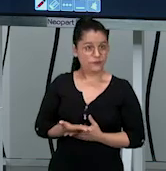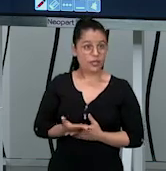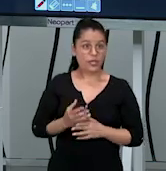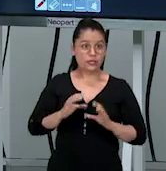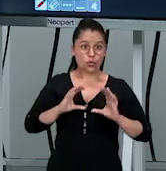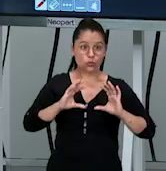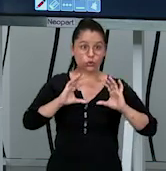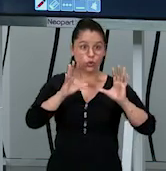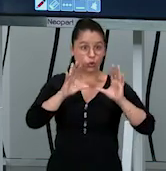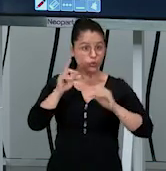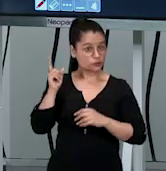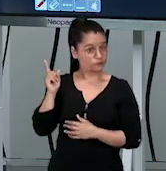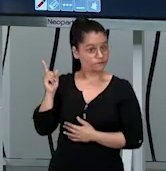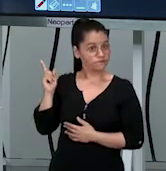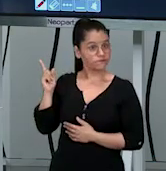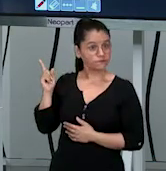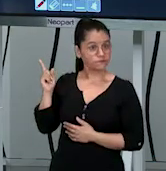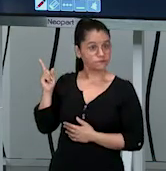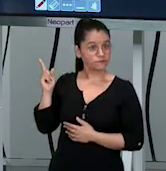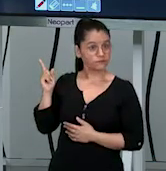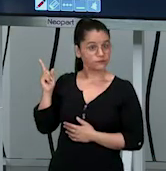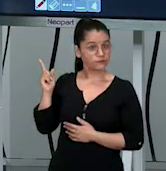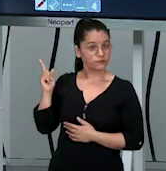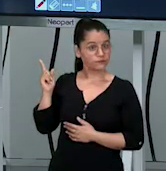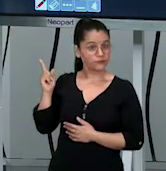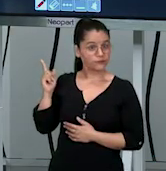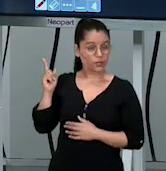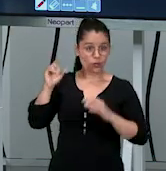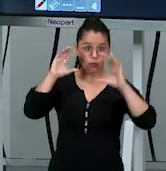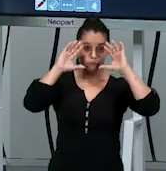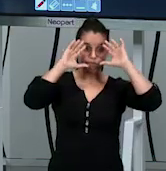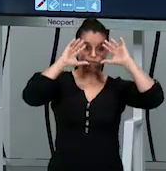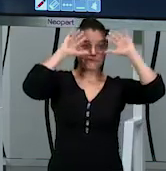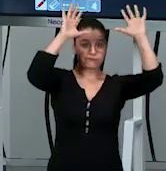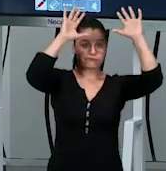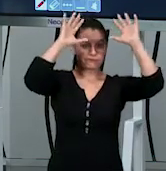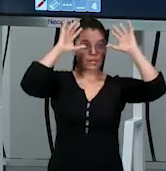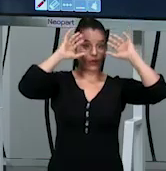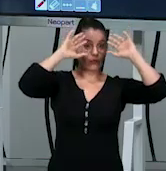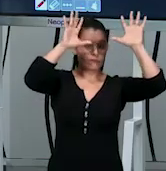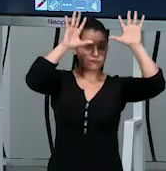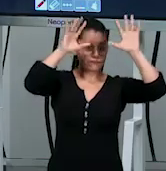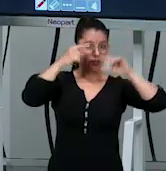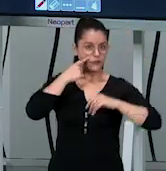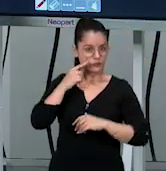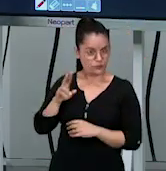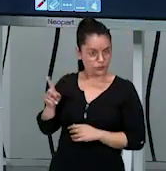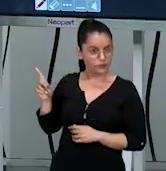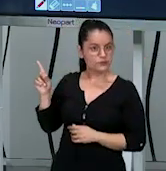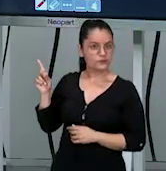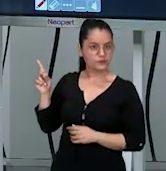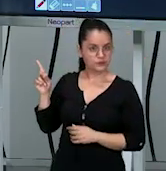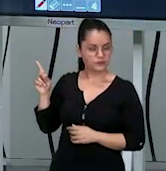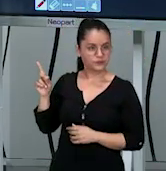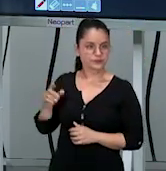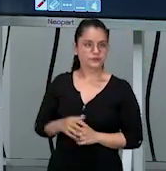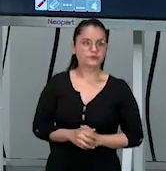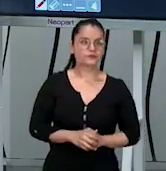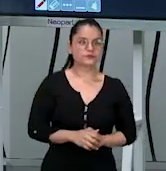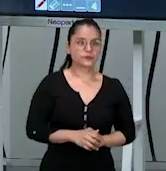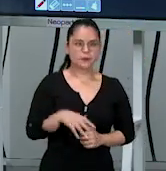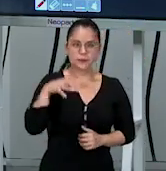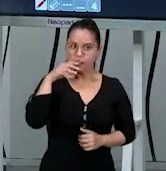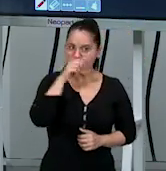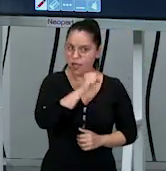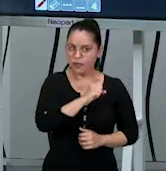E o toque é esse que a bola vem alta, perto da minha testa. faço esse movimento aqui de empurrar a bola com um toque muito breve também. Tá